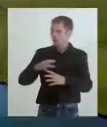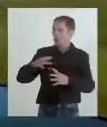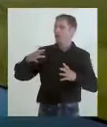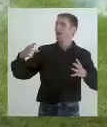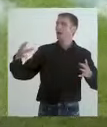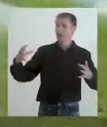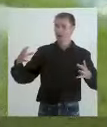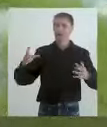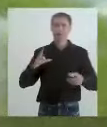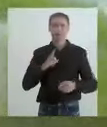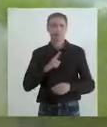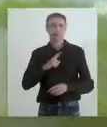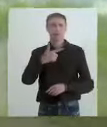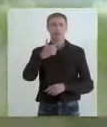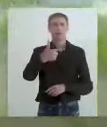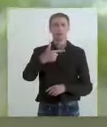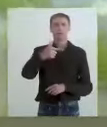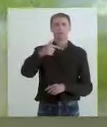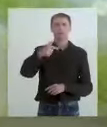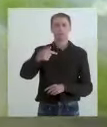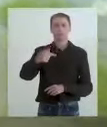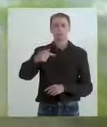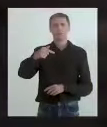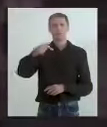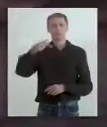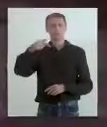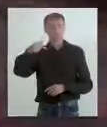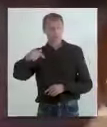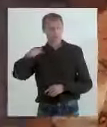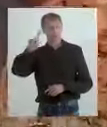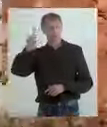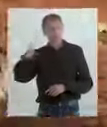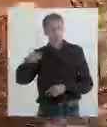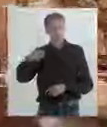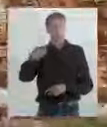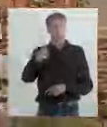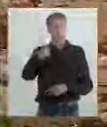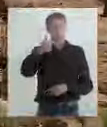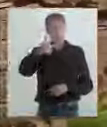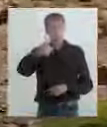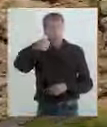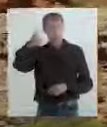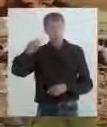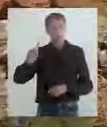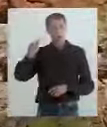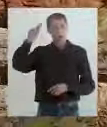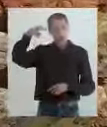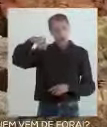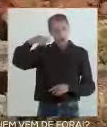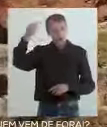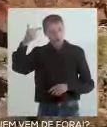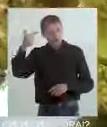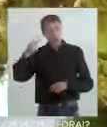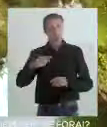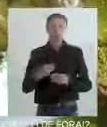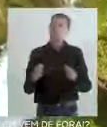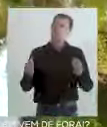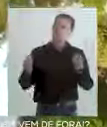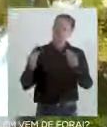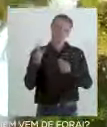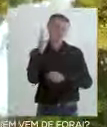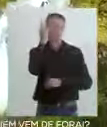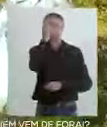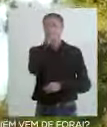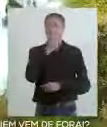tamanho do Tocantins, que tem 277.621 quilômetros quadrados, ainda há